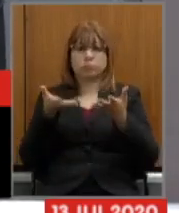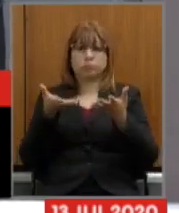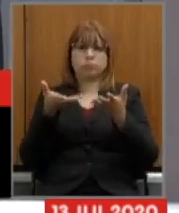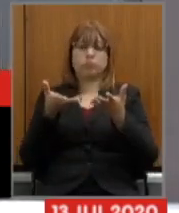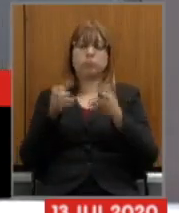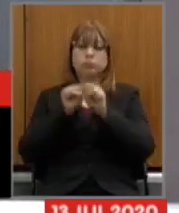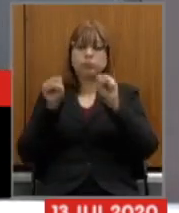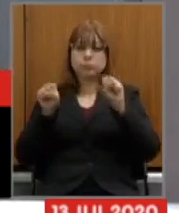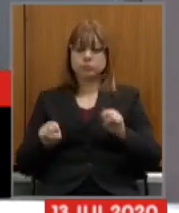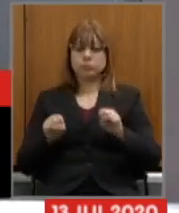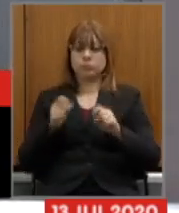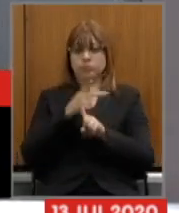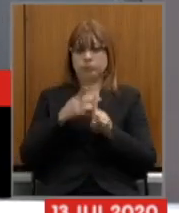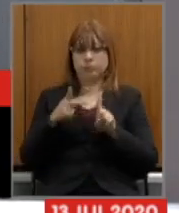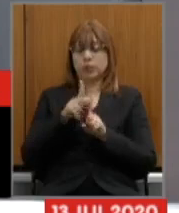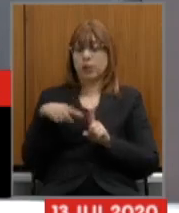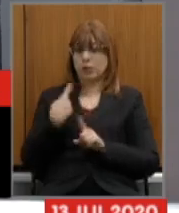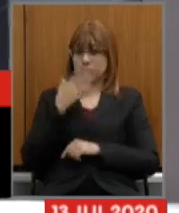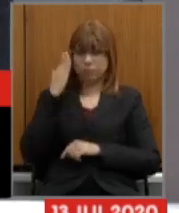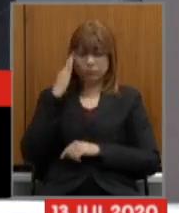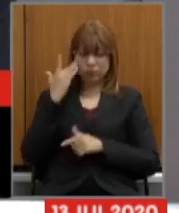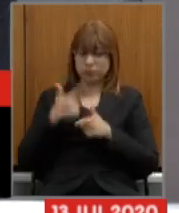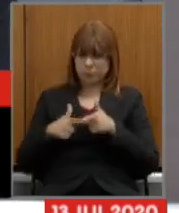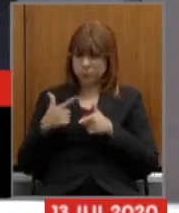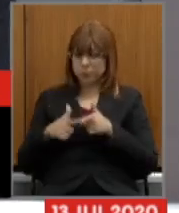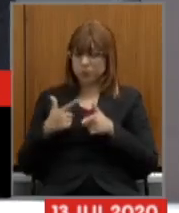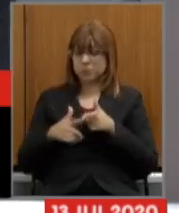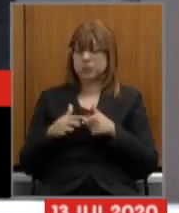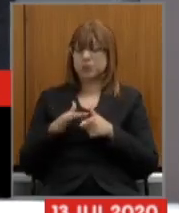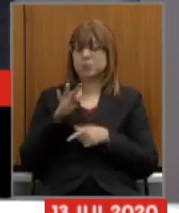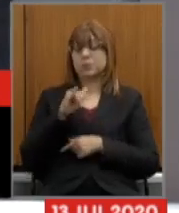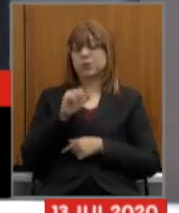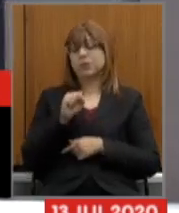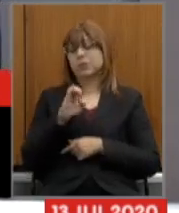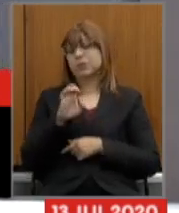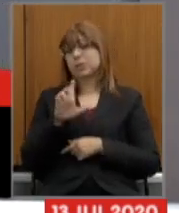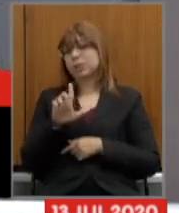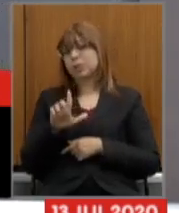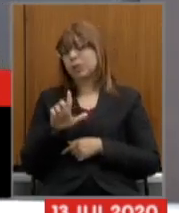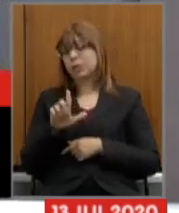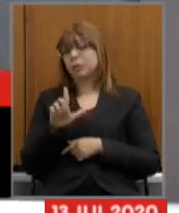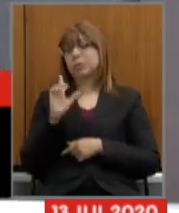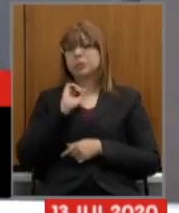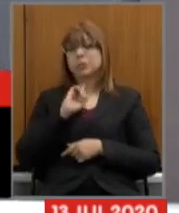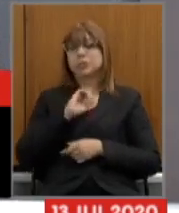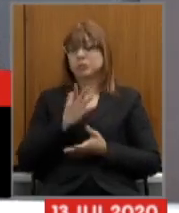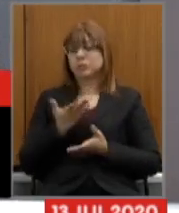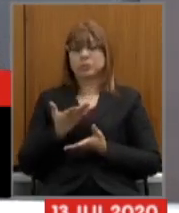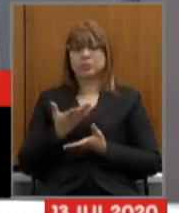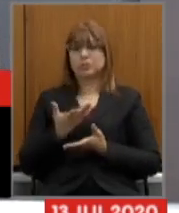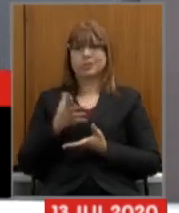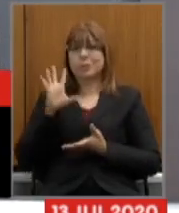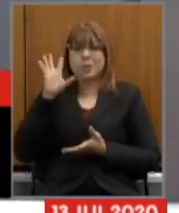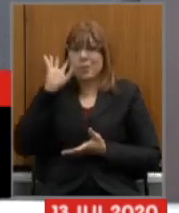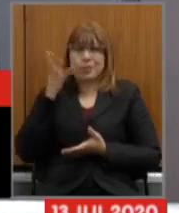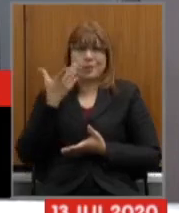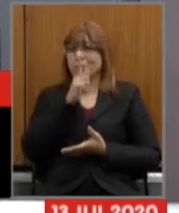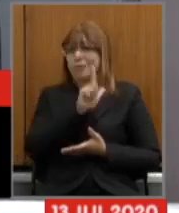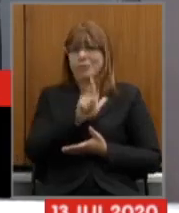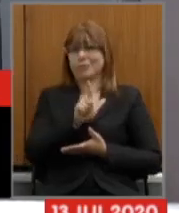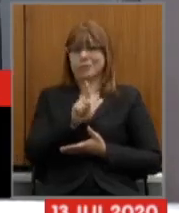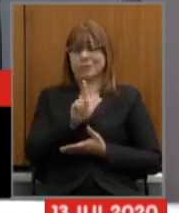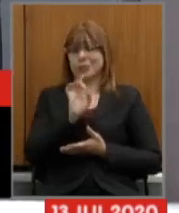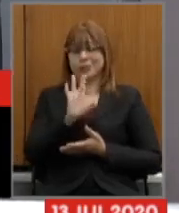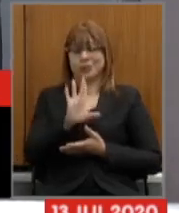a gente sabe que o problema fiscal de Minas Gerais que aliás nem se resolveria somente com uma ação de reforma da previdência estadual